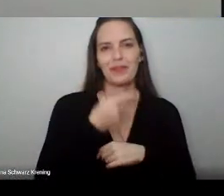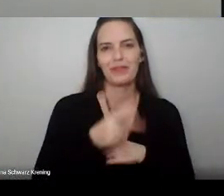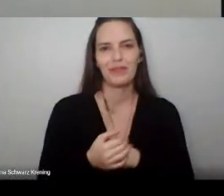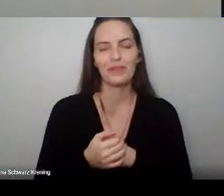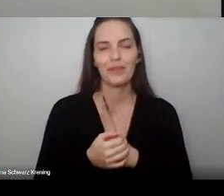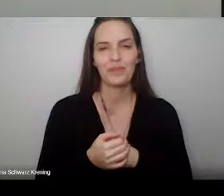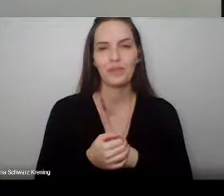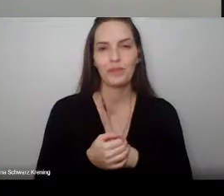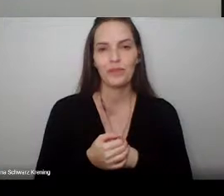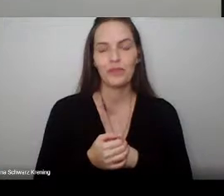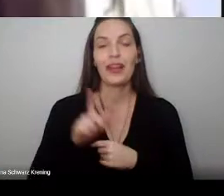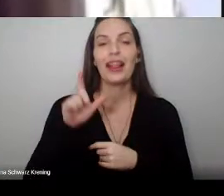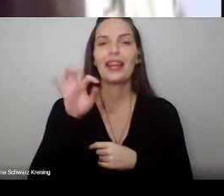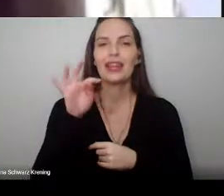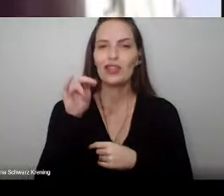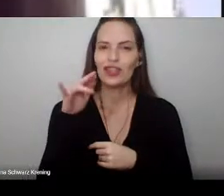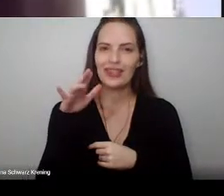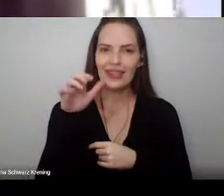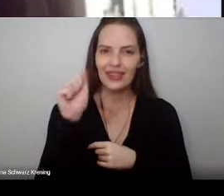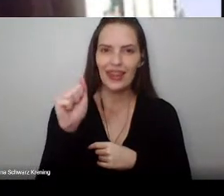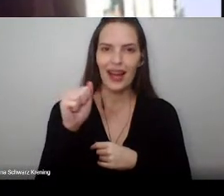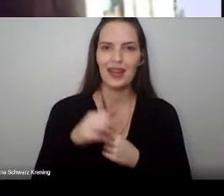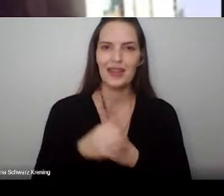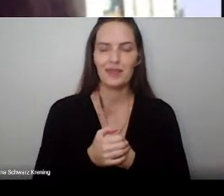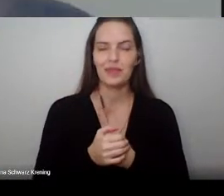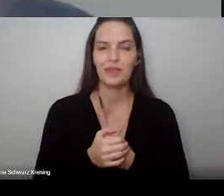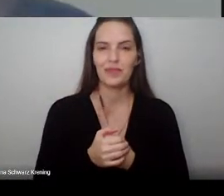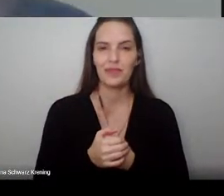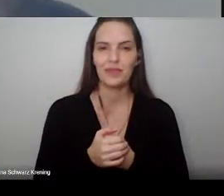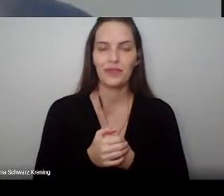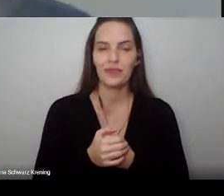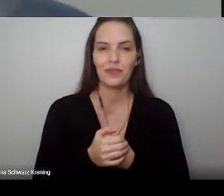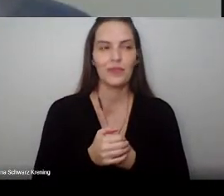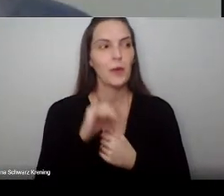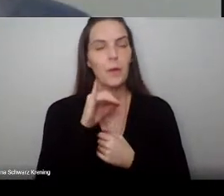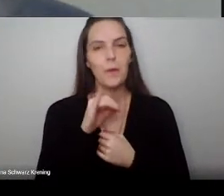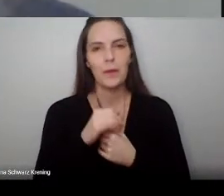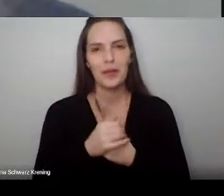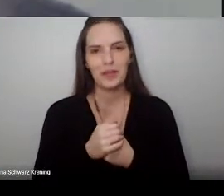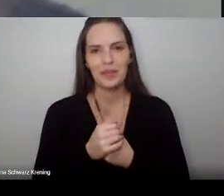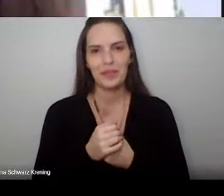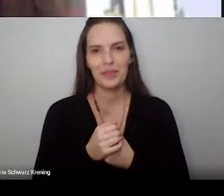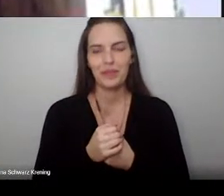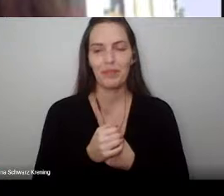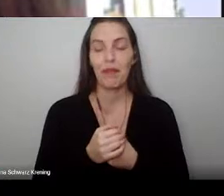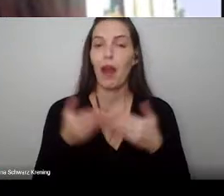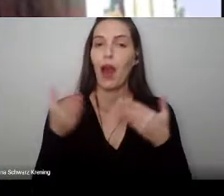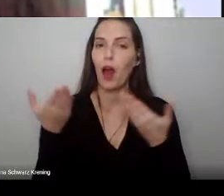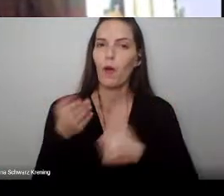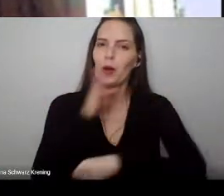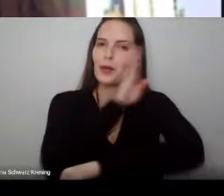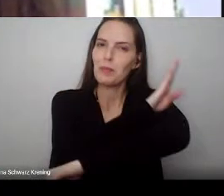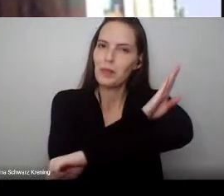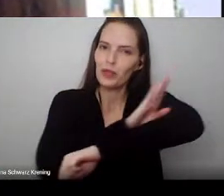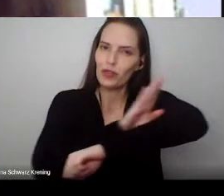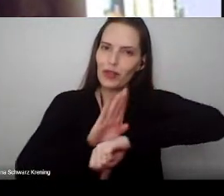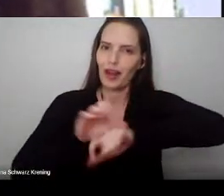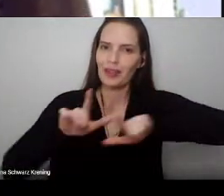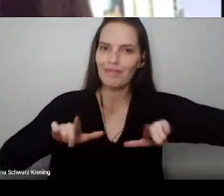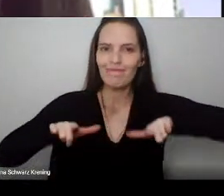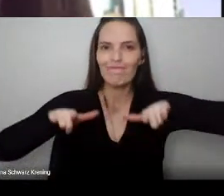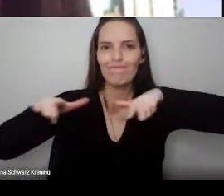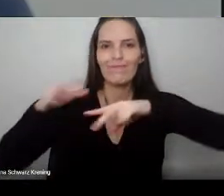Letícia Frölli. Oi. Eu concedo o grau de bacharela em Física Médica.